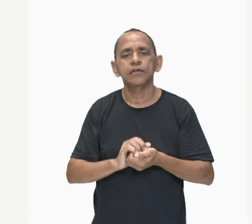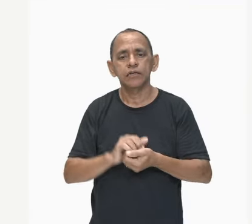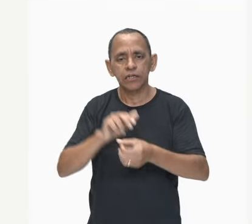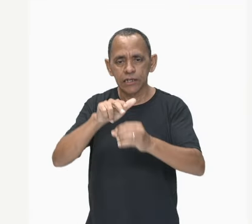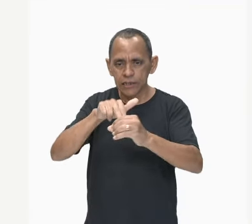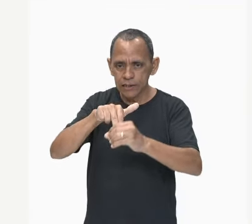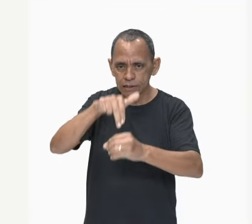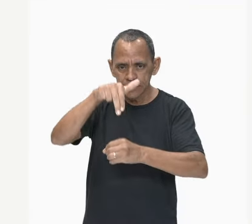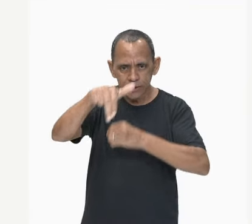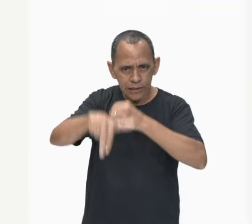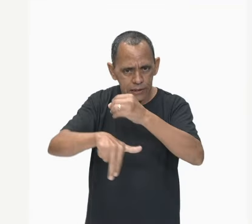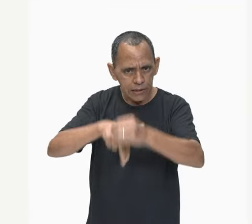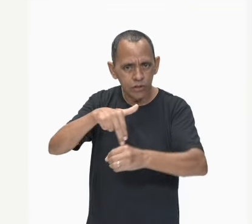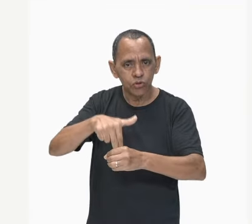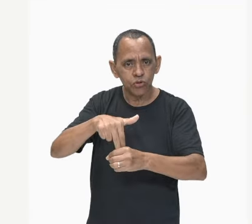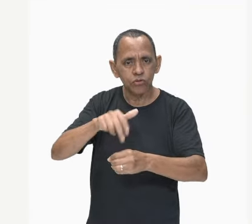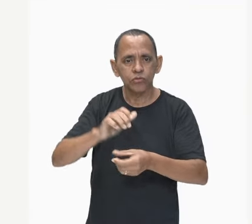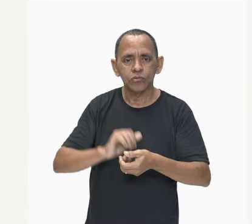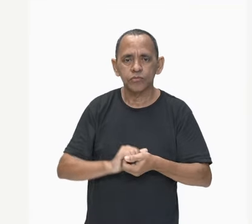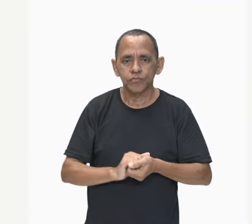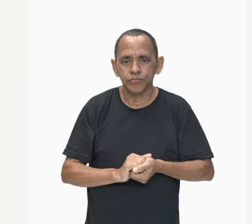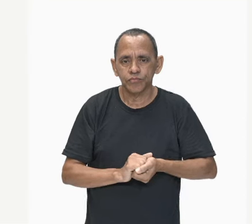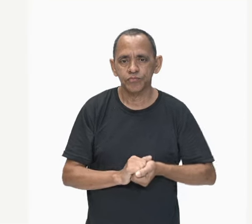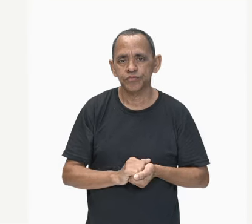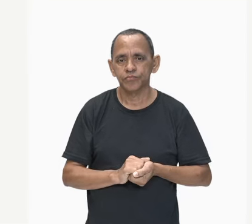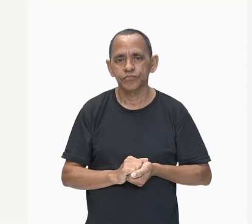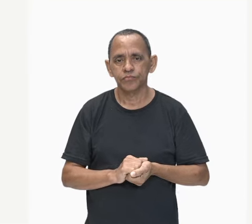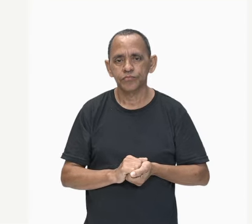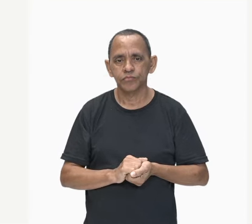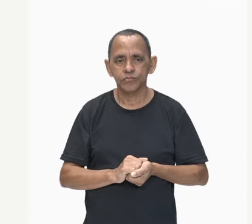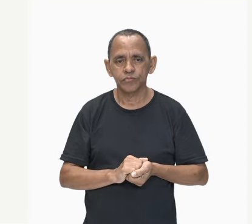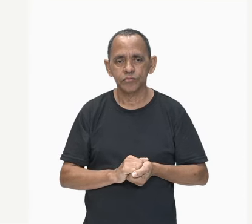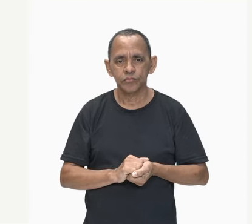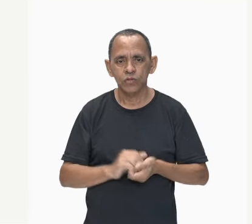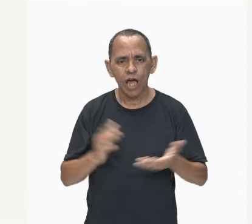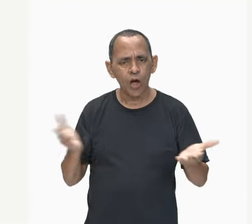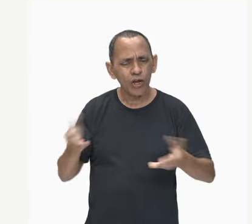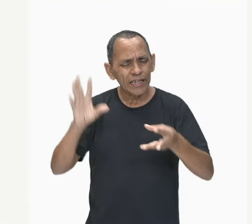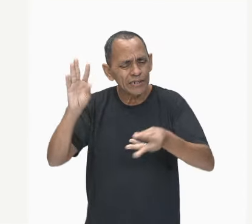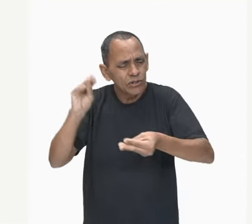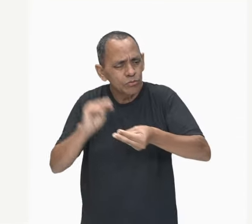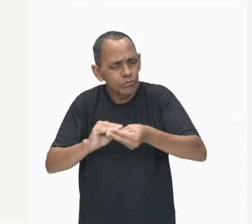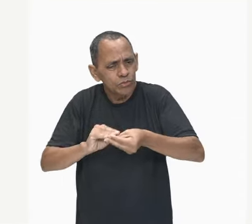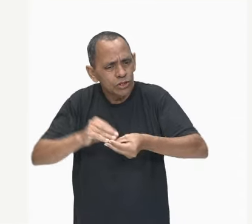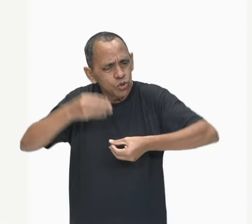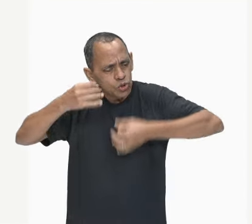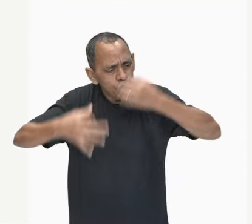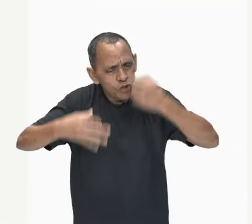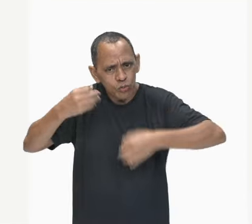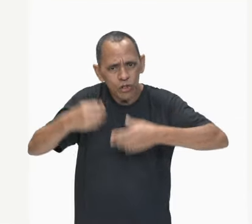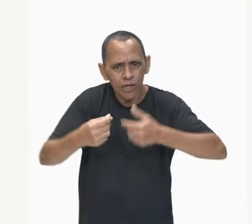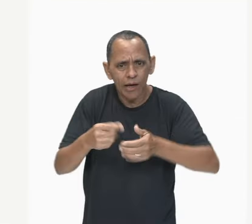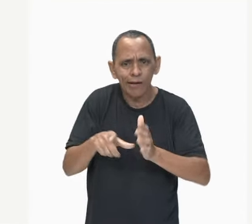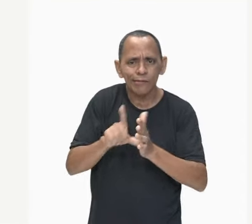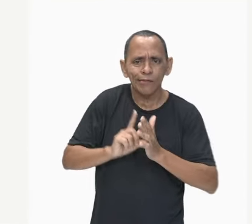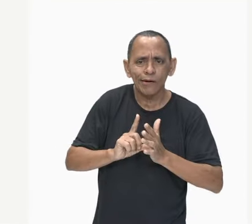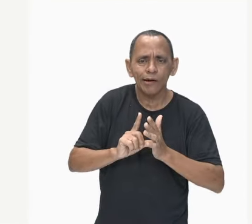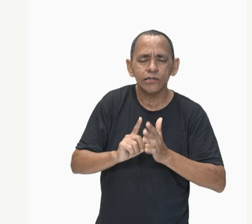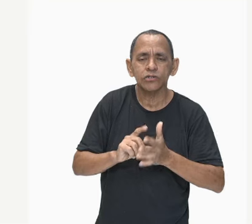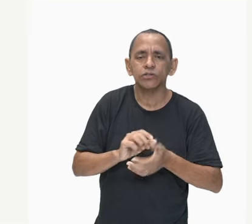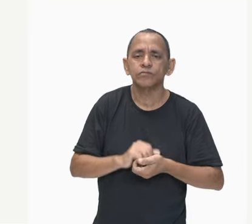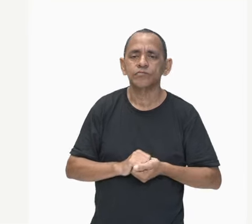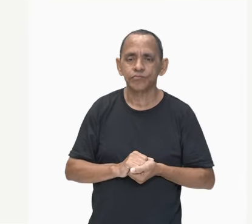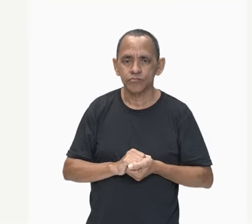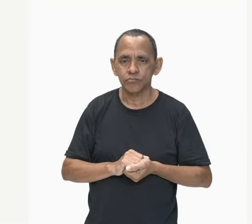Agora, fazendo aqui um resumo do que foi falado, olha lá, dessa forma,